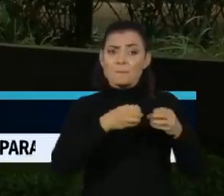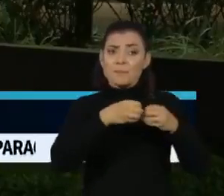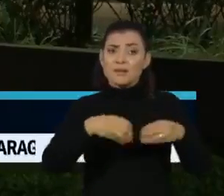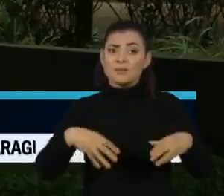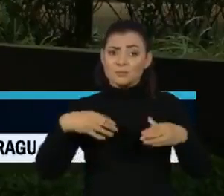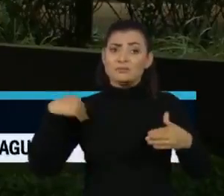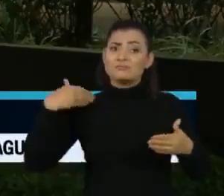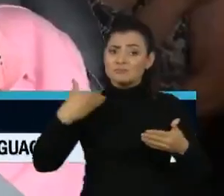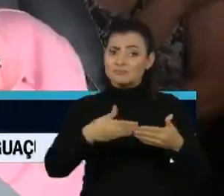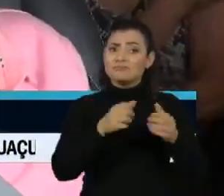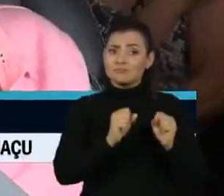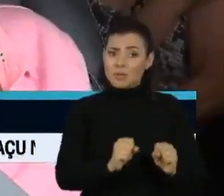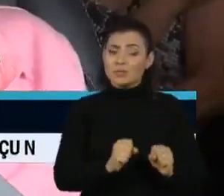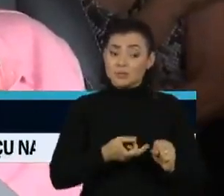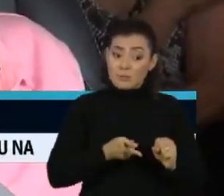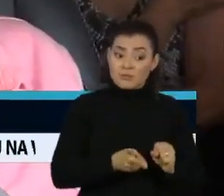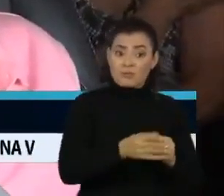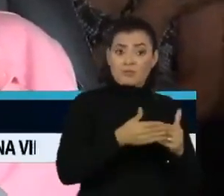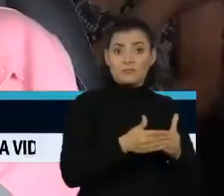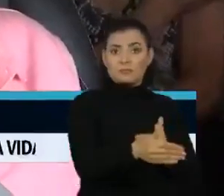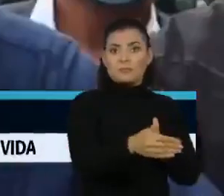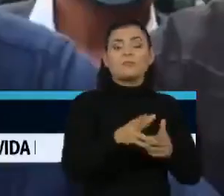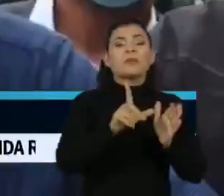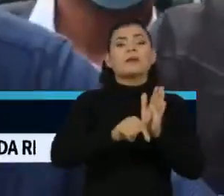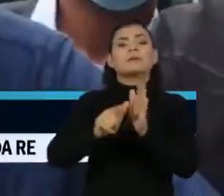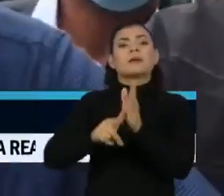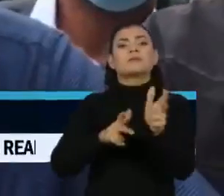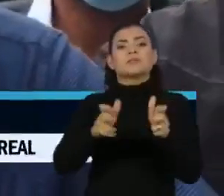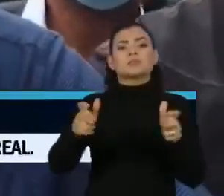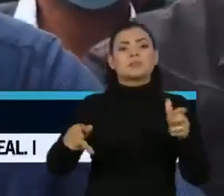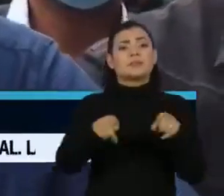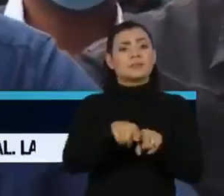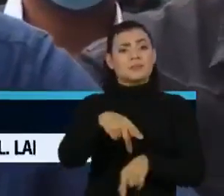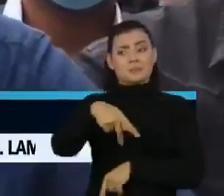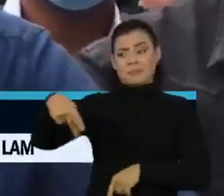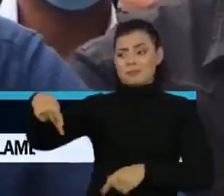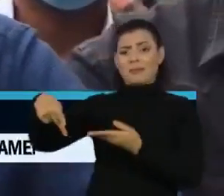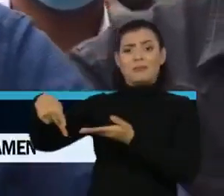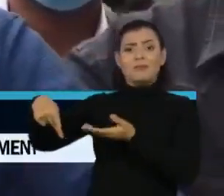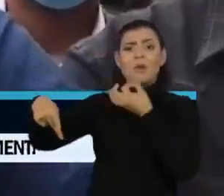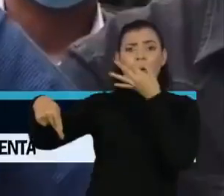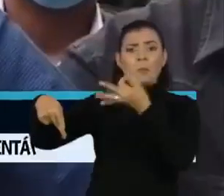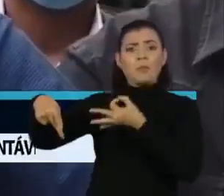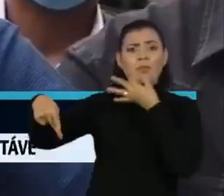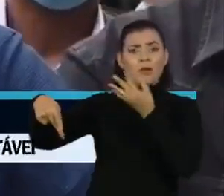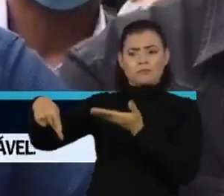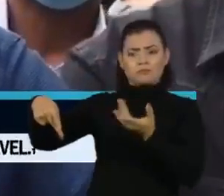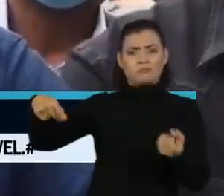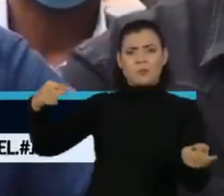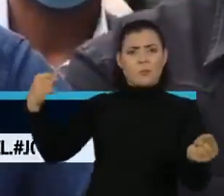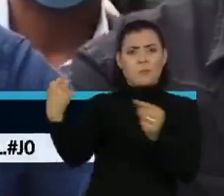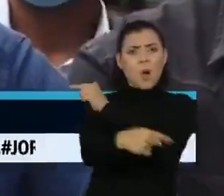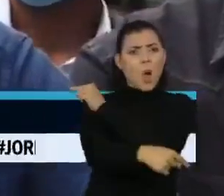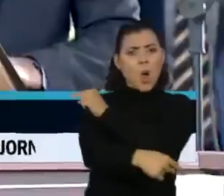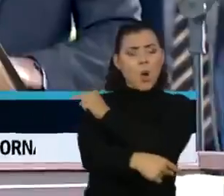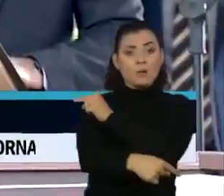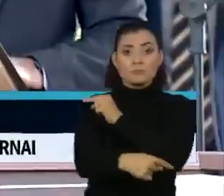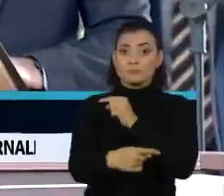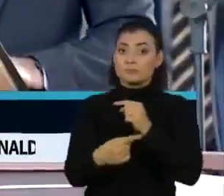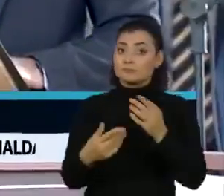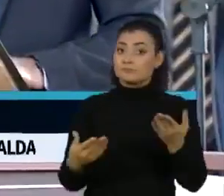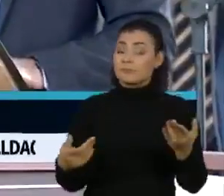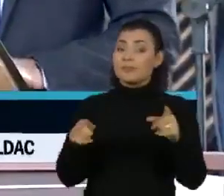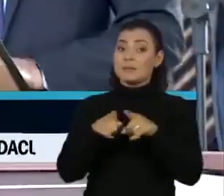permanentes. O atraso na vacinação e as falas do próprio presidente, contrário, entre outros pontos,